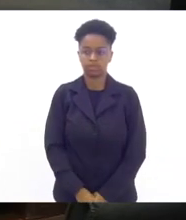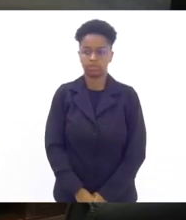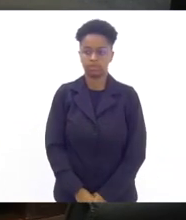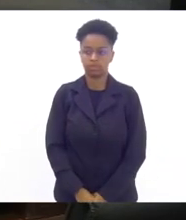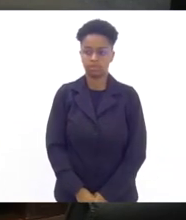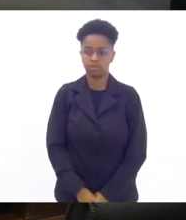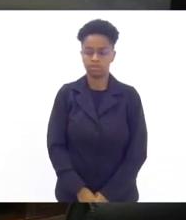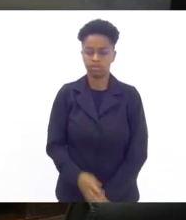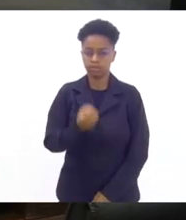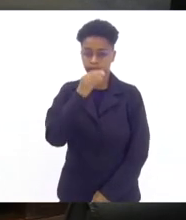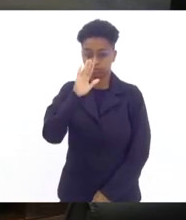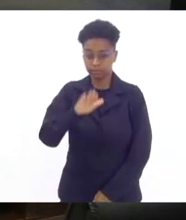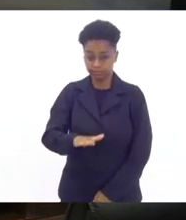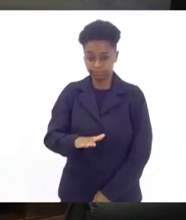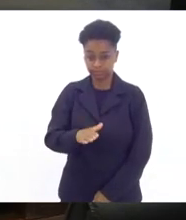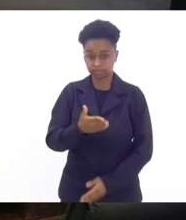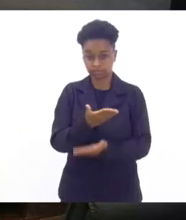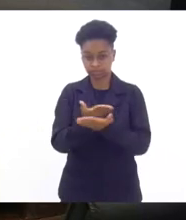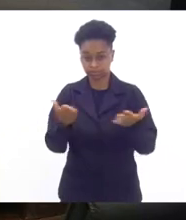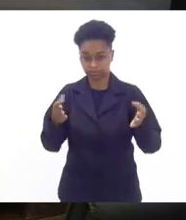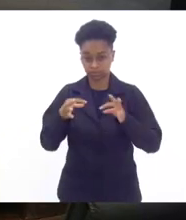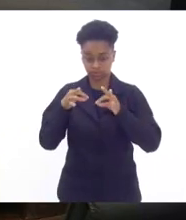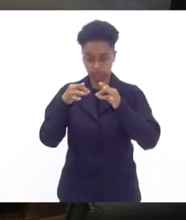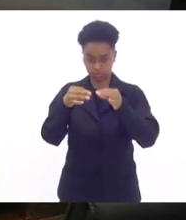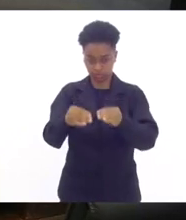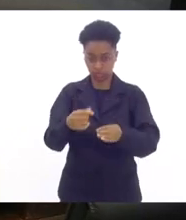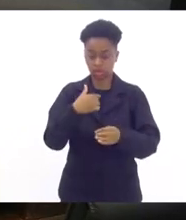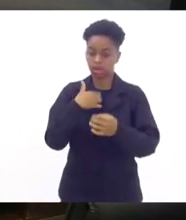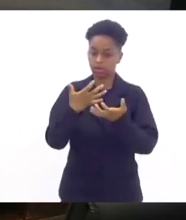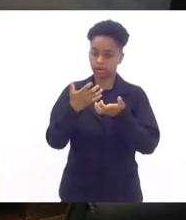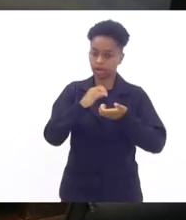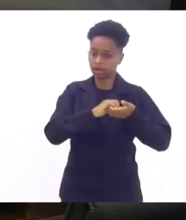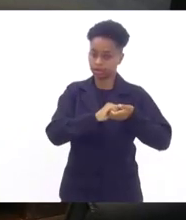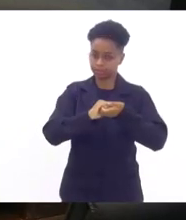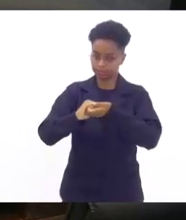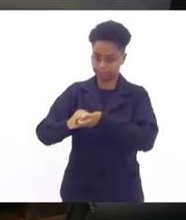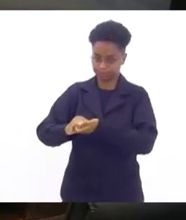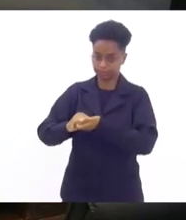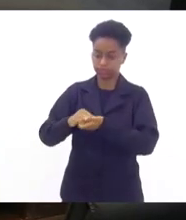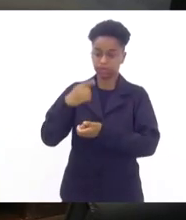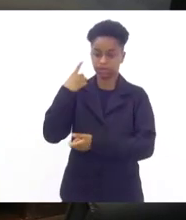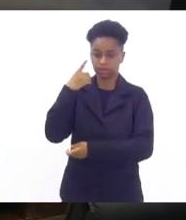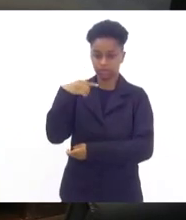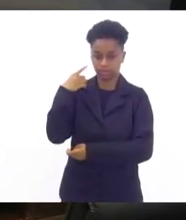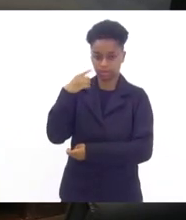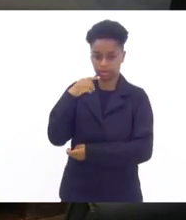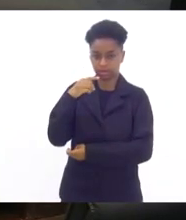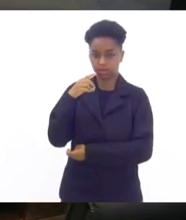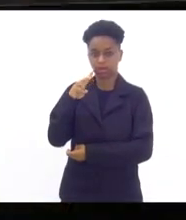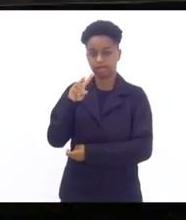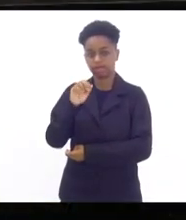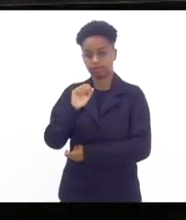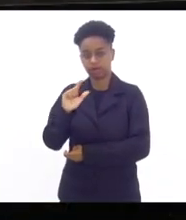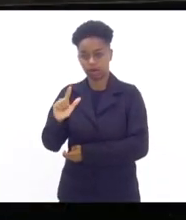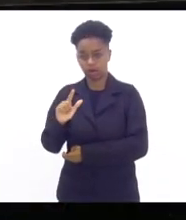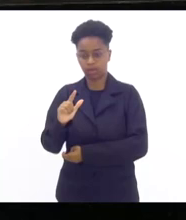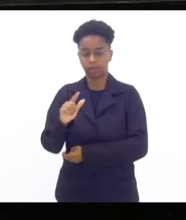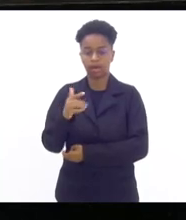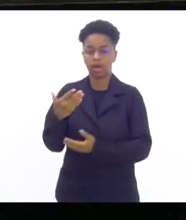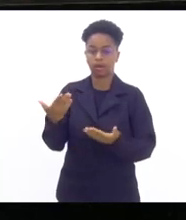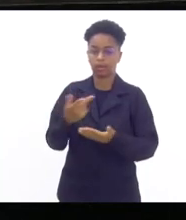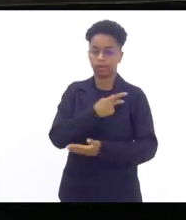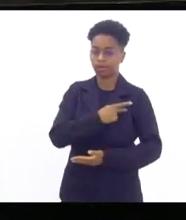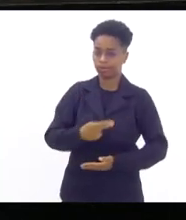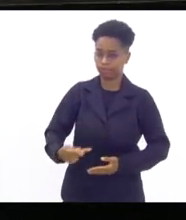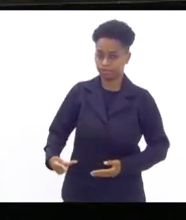boa tarde a todas e todos eu quero saudar aqui o deputado Valdo Seaz que preside o